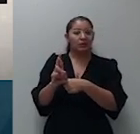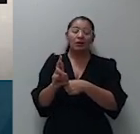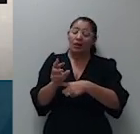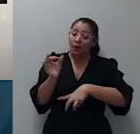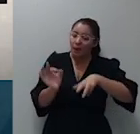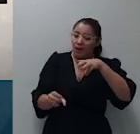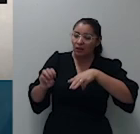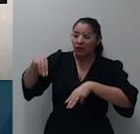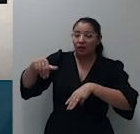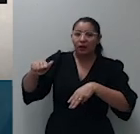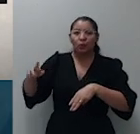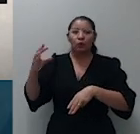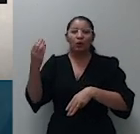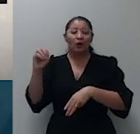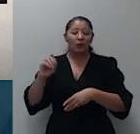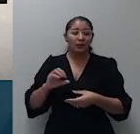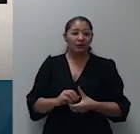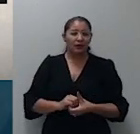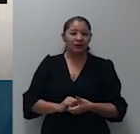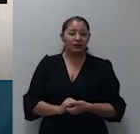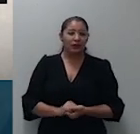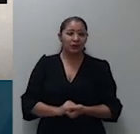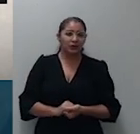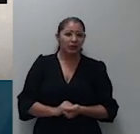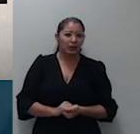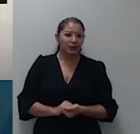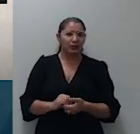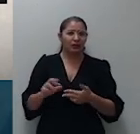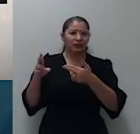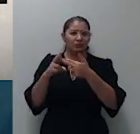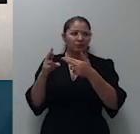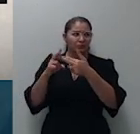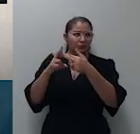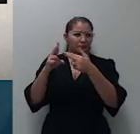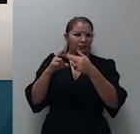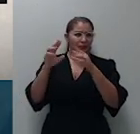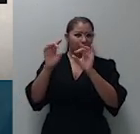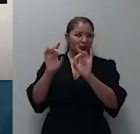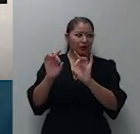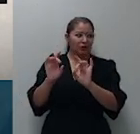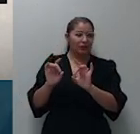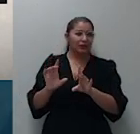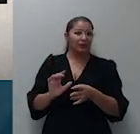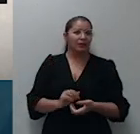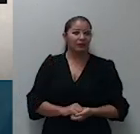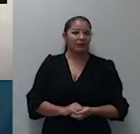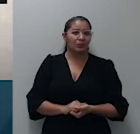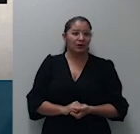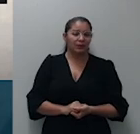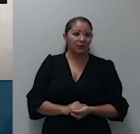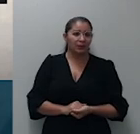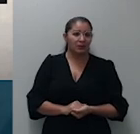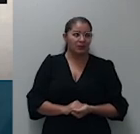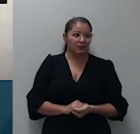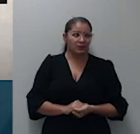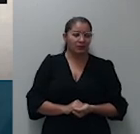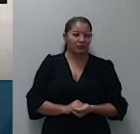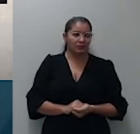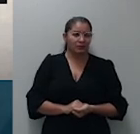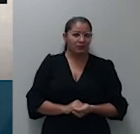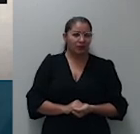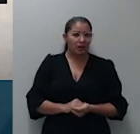ao recurso especial admitido então ingresso da União e que essa questão seja